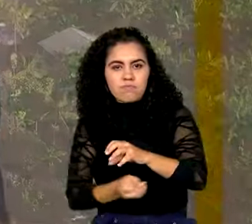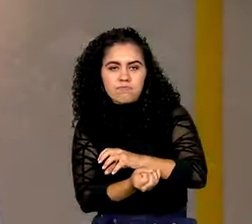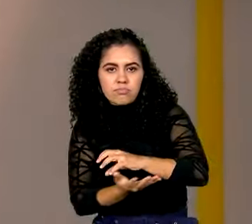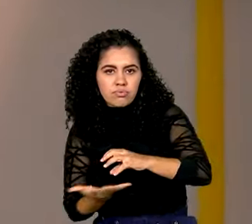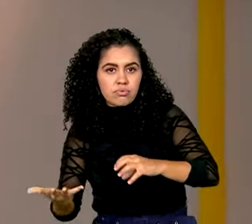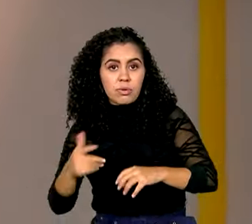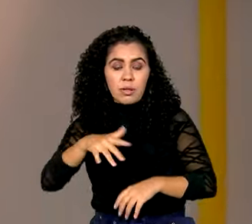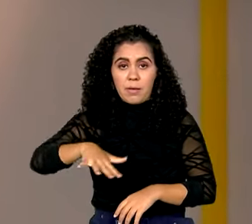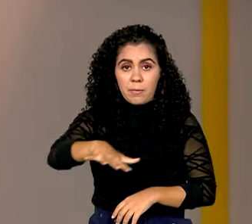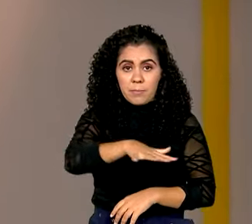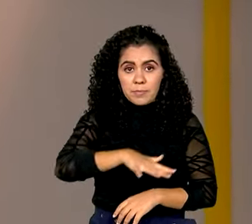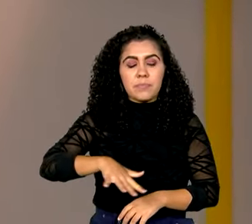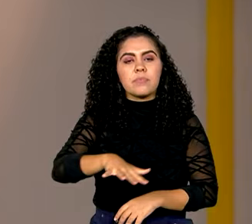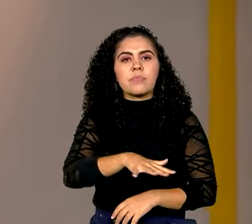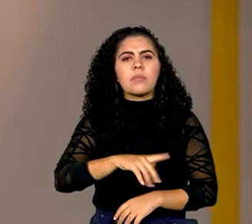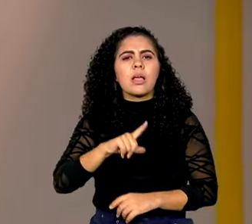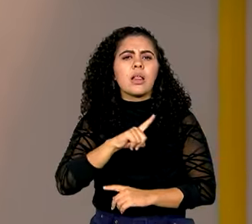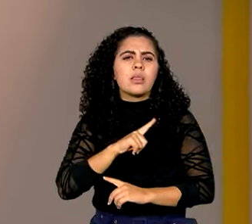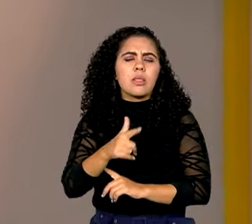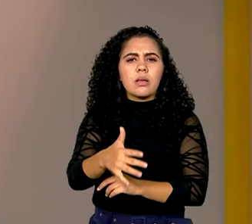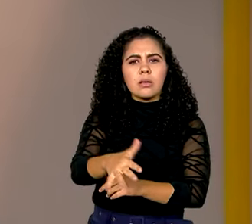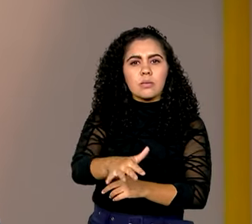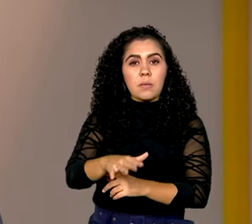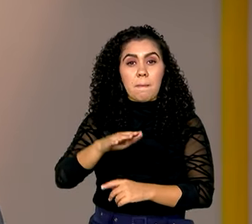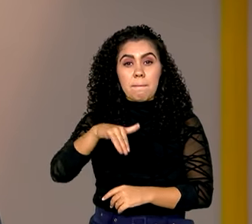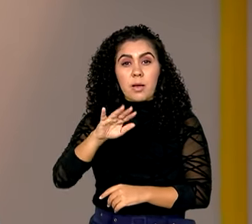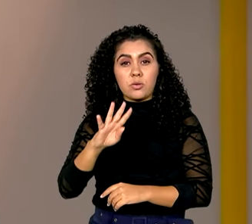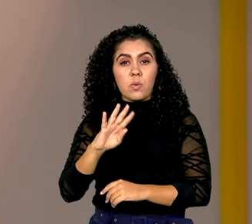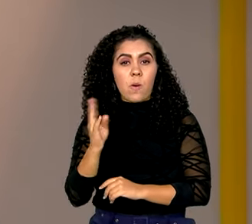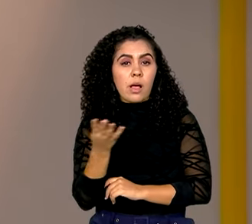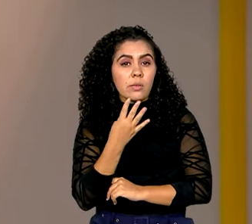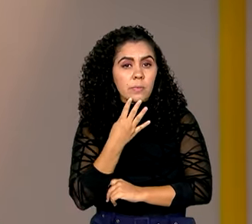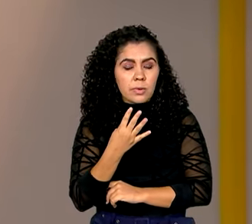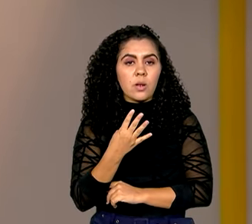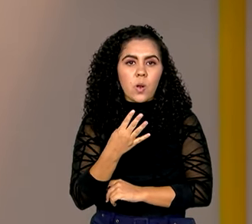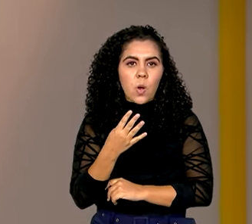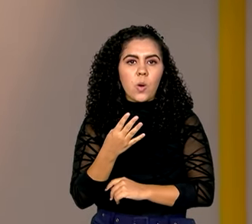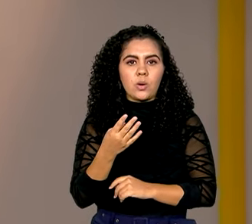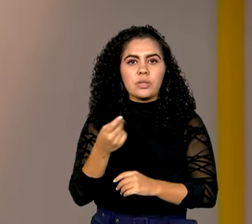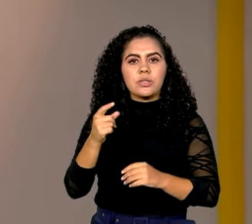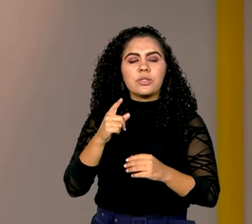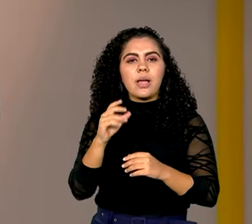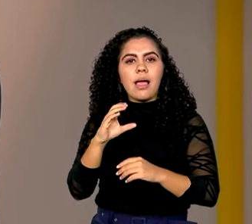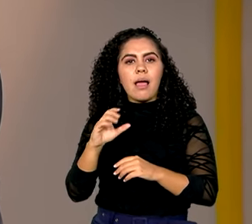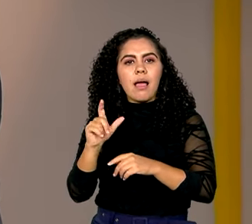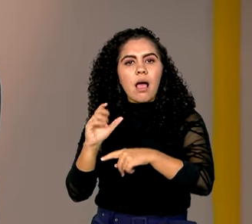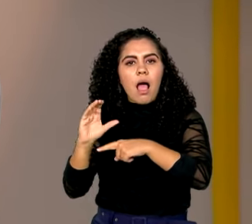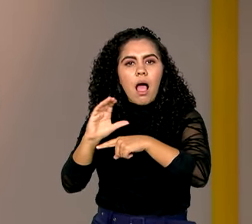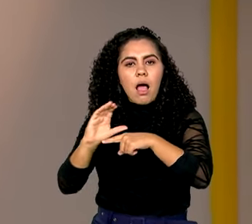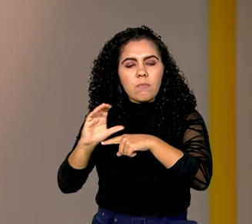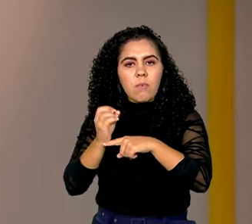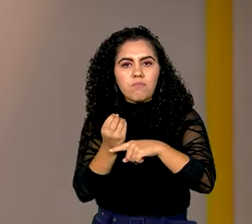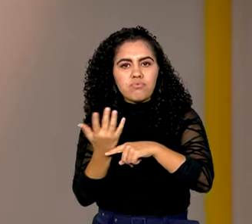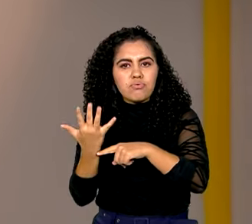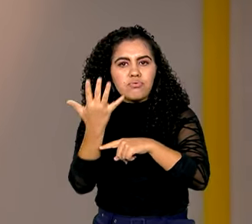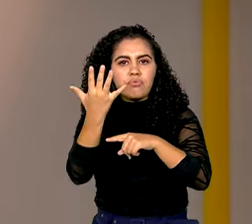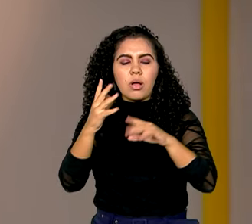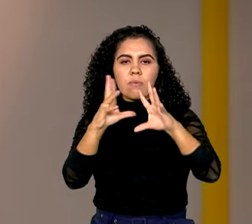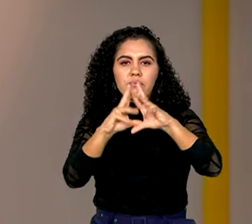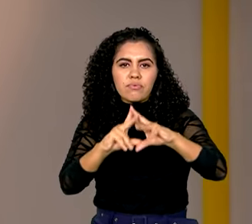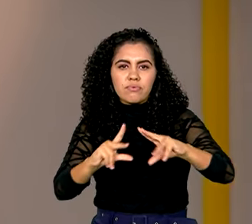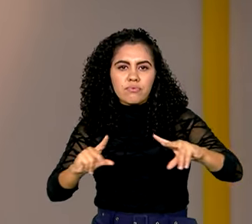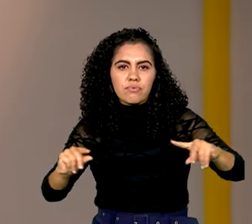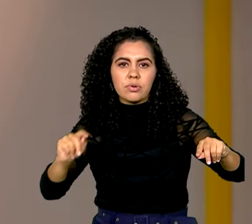A estimativa é de que mais de 4 milhões de toneladas de gás carbônico sejam retirados da atmosfera